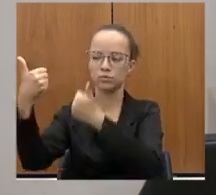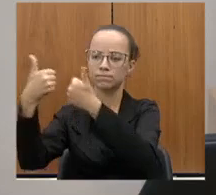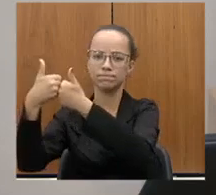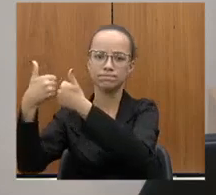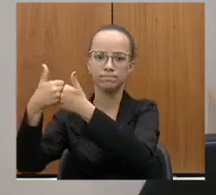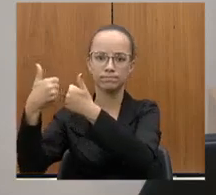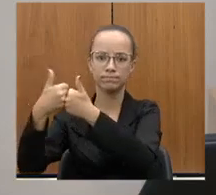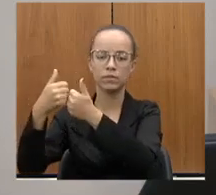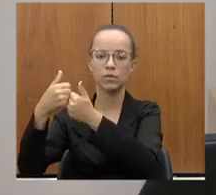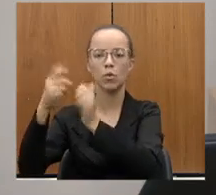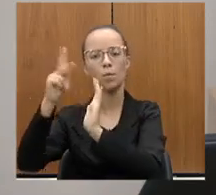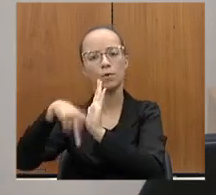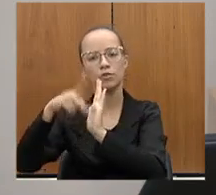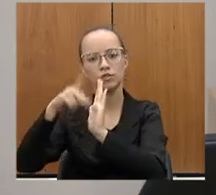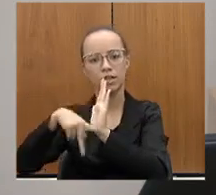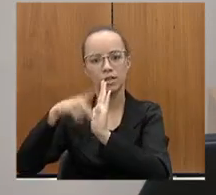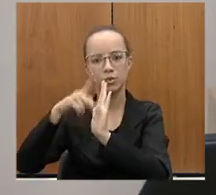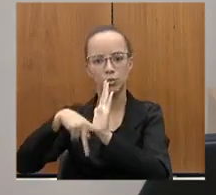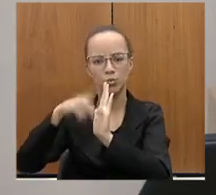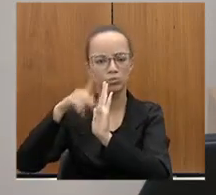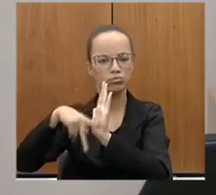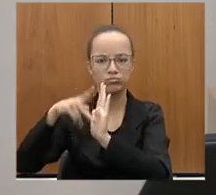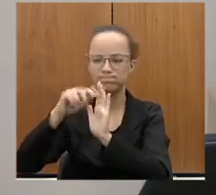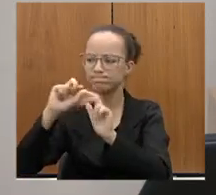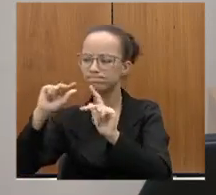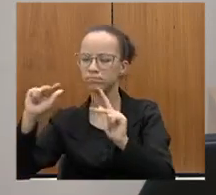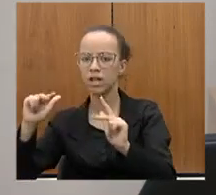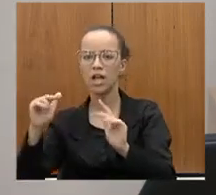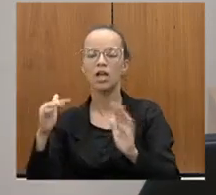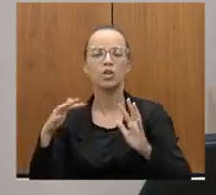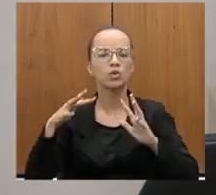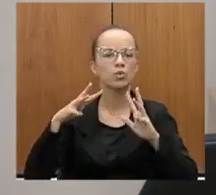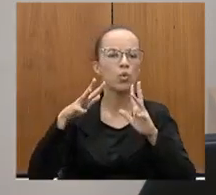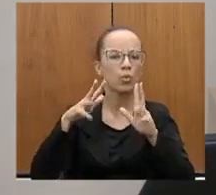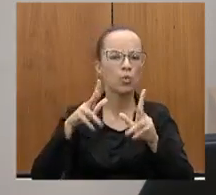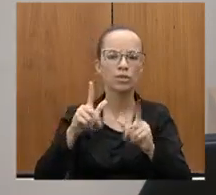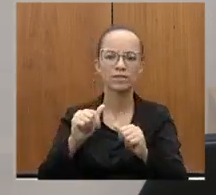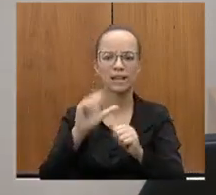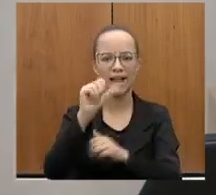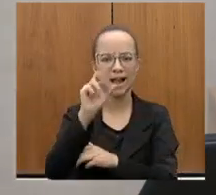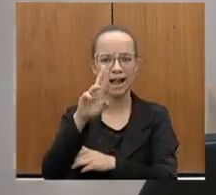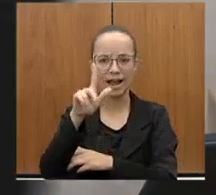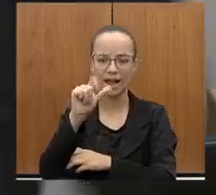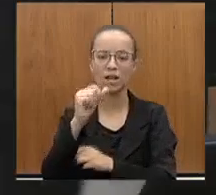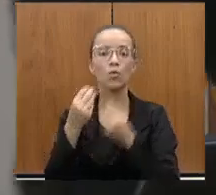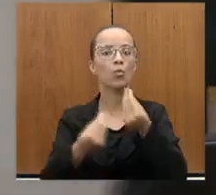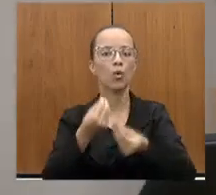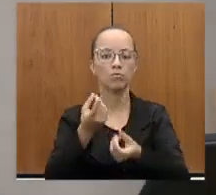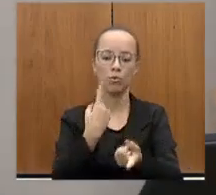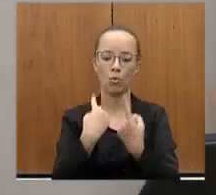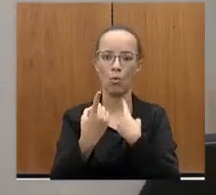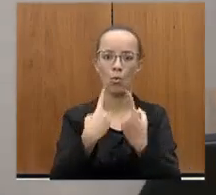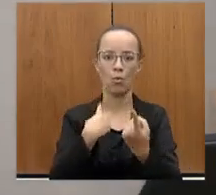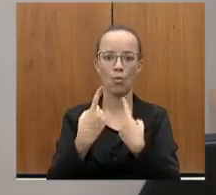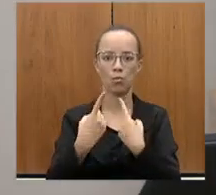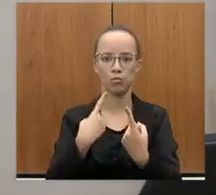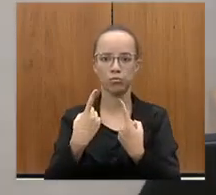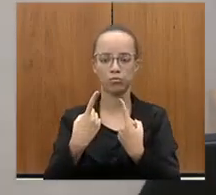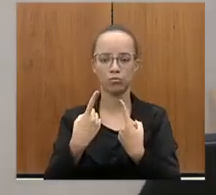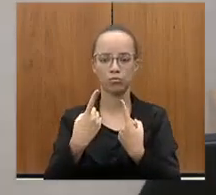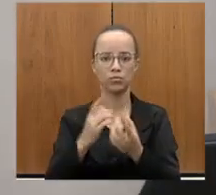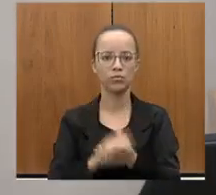projeto Gurutuba. Toda aquela carga hoje é transportada por rodovia, eles não